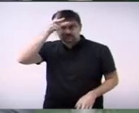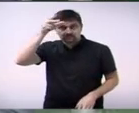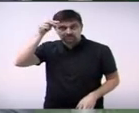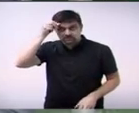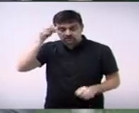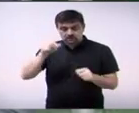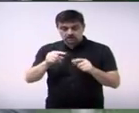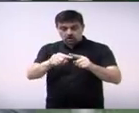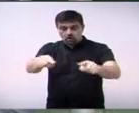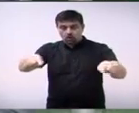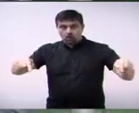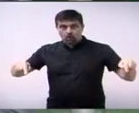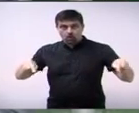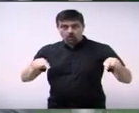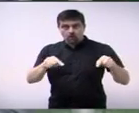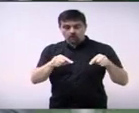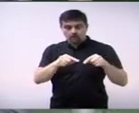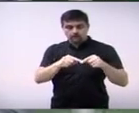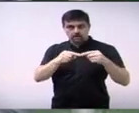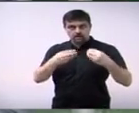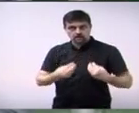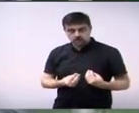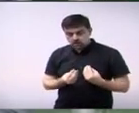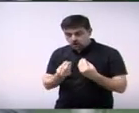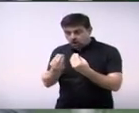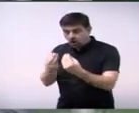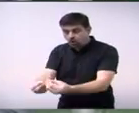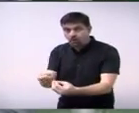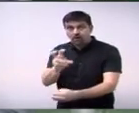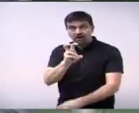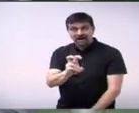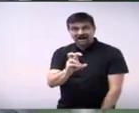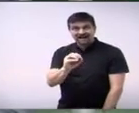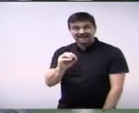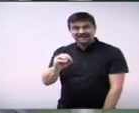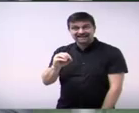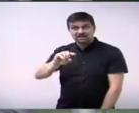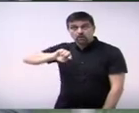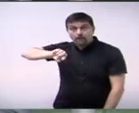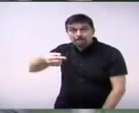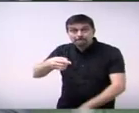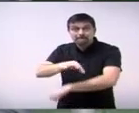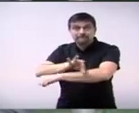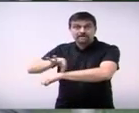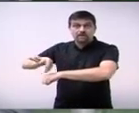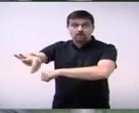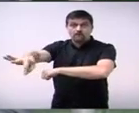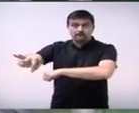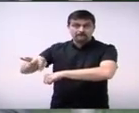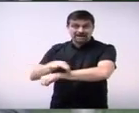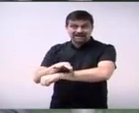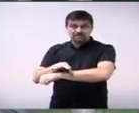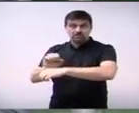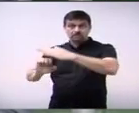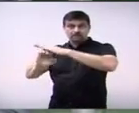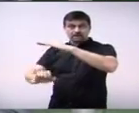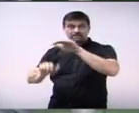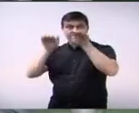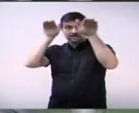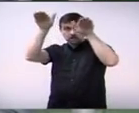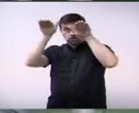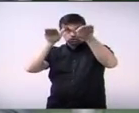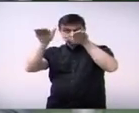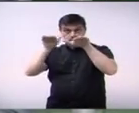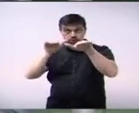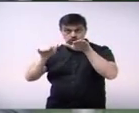doou uma área de 500 mil metros para uma empresa de logística, e